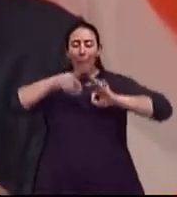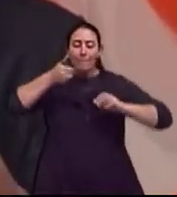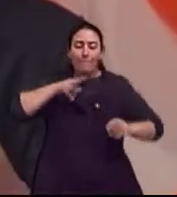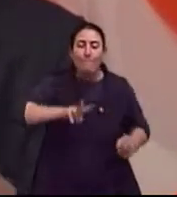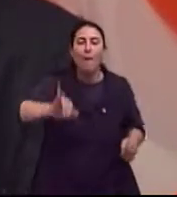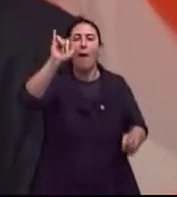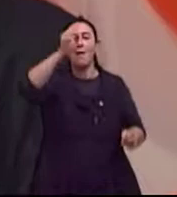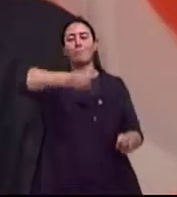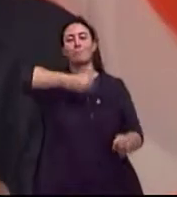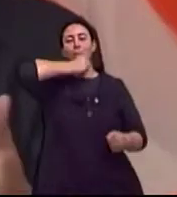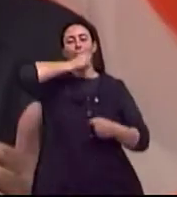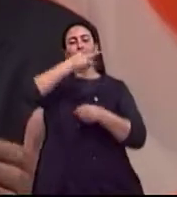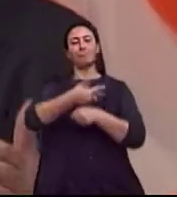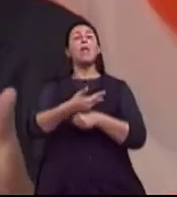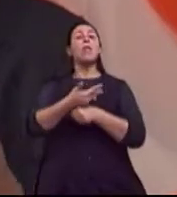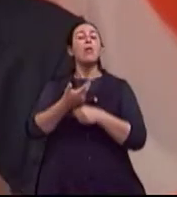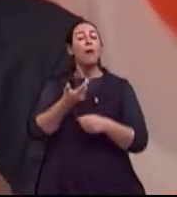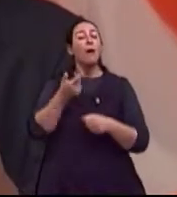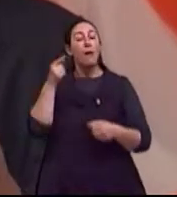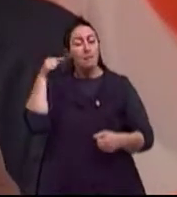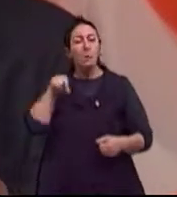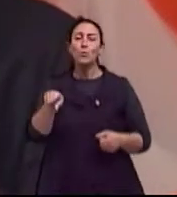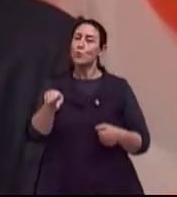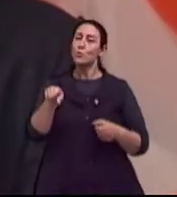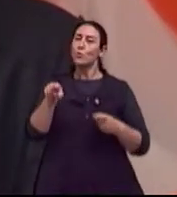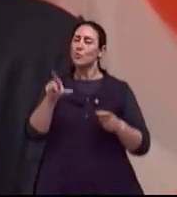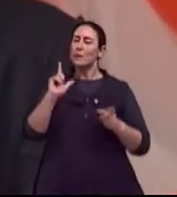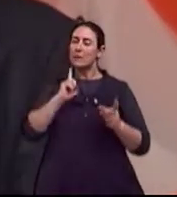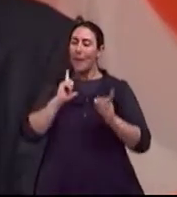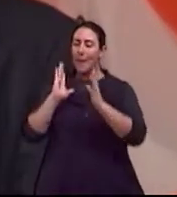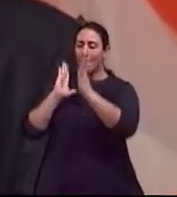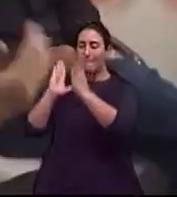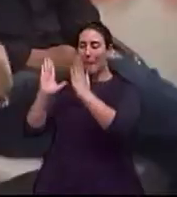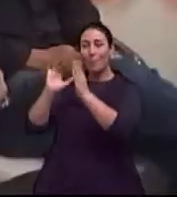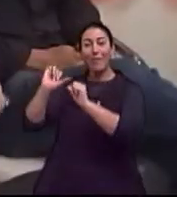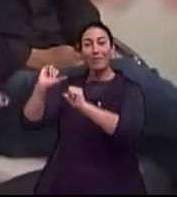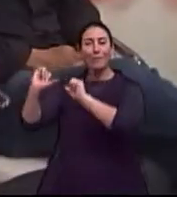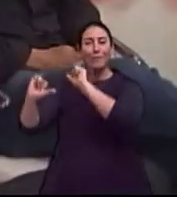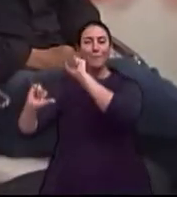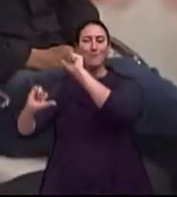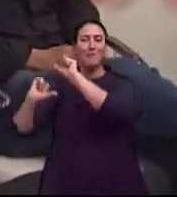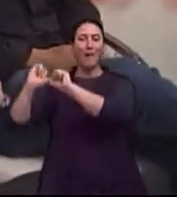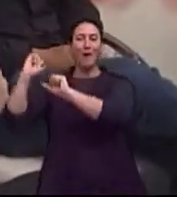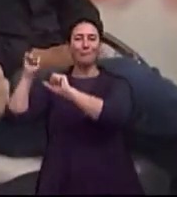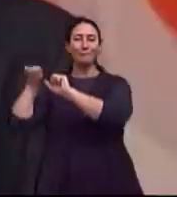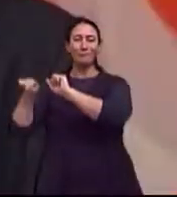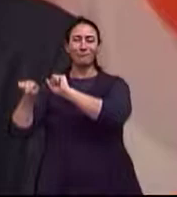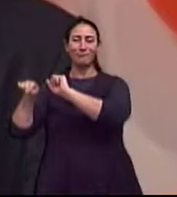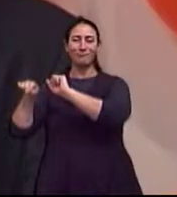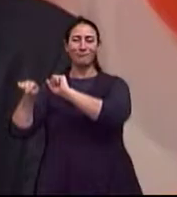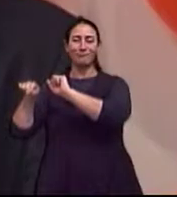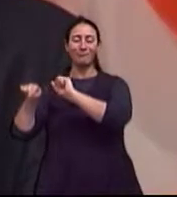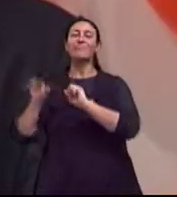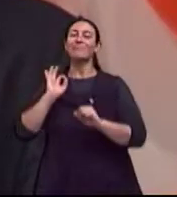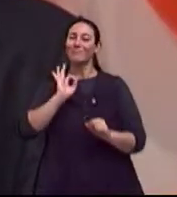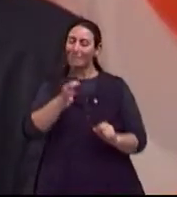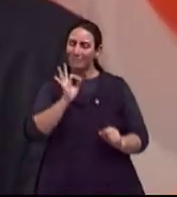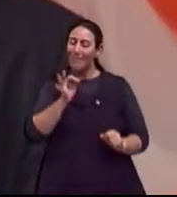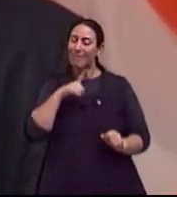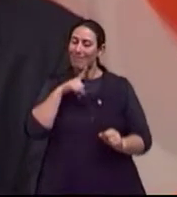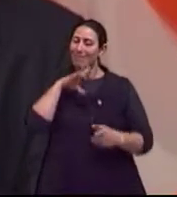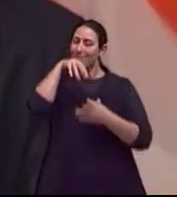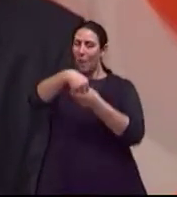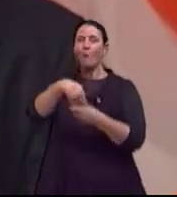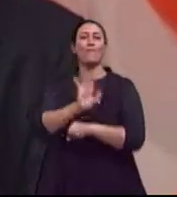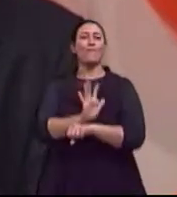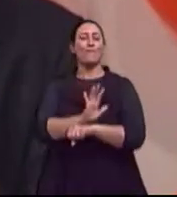temos já uma ressonância desse período de transição também na velhice. E aparece no documentário isso. E aparece isso aí.